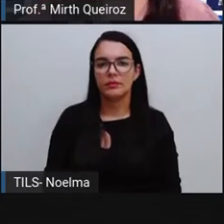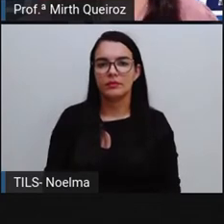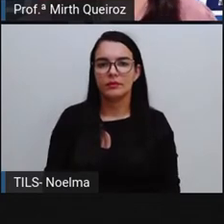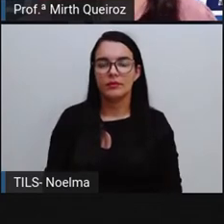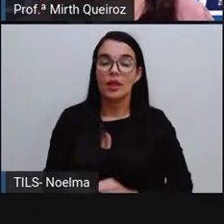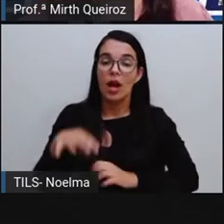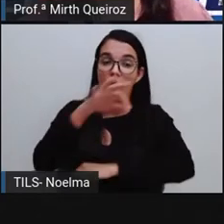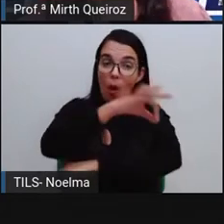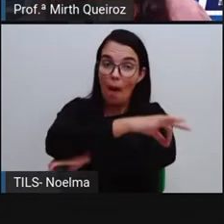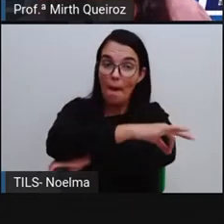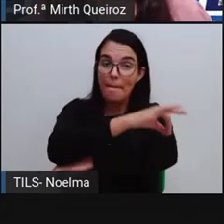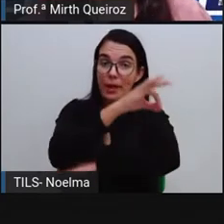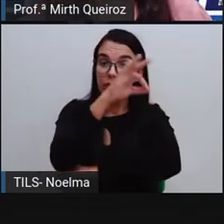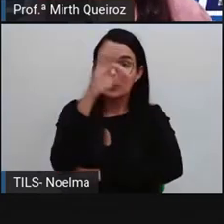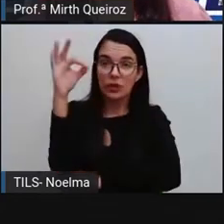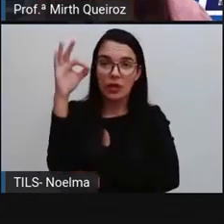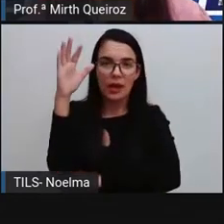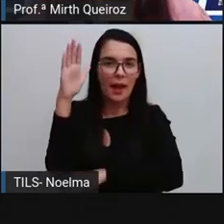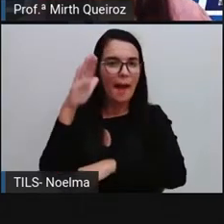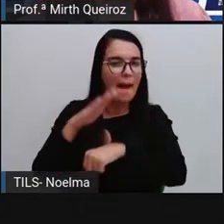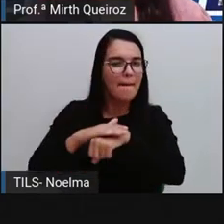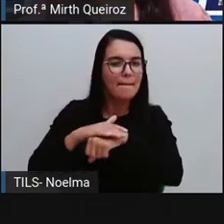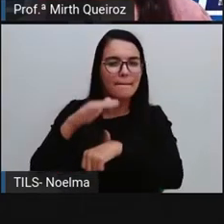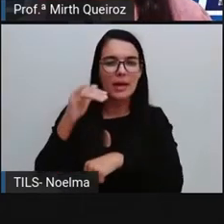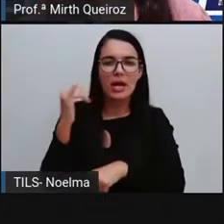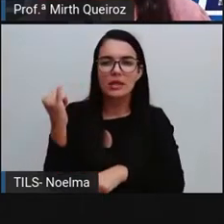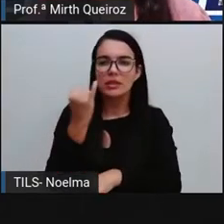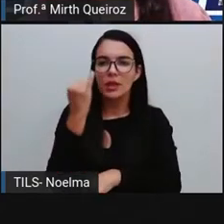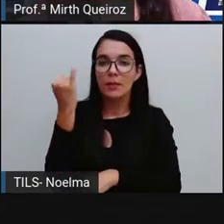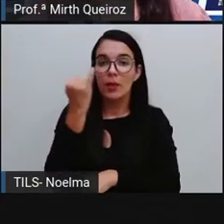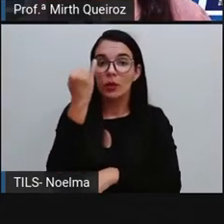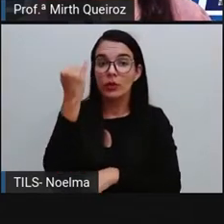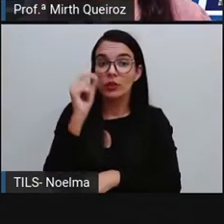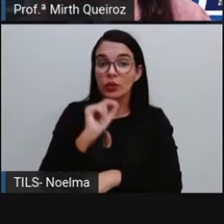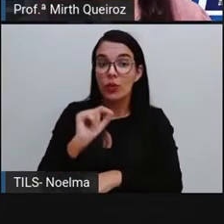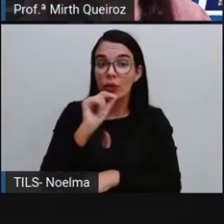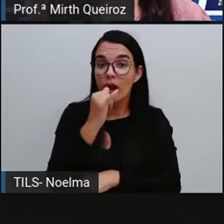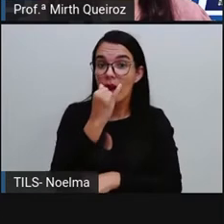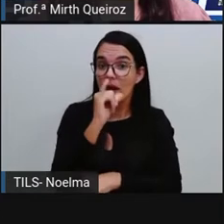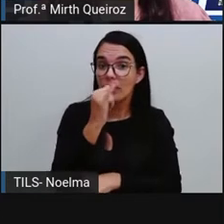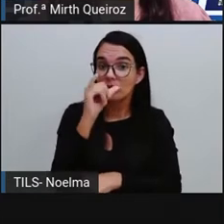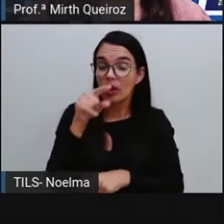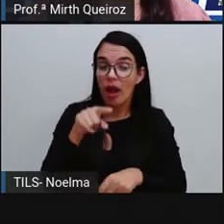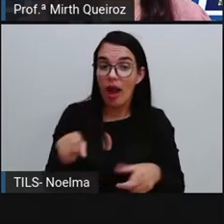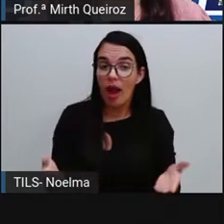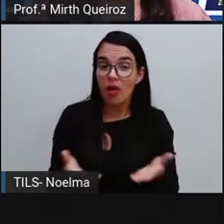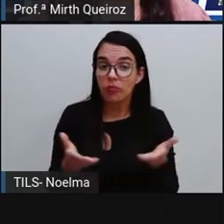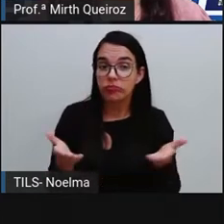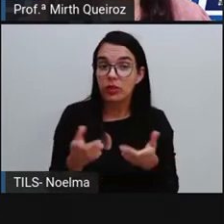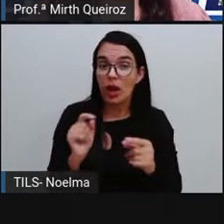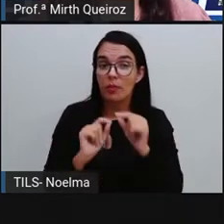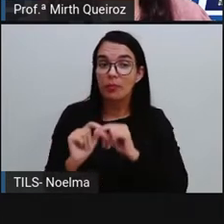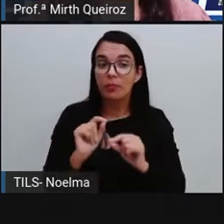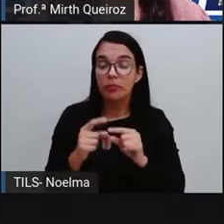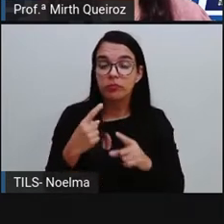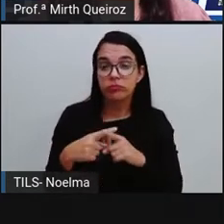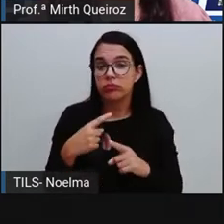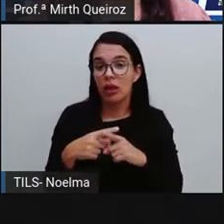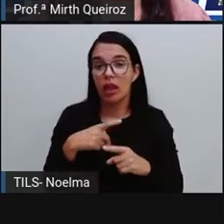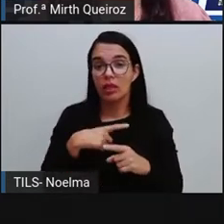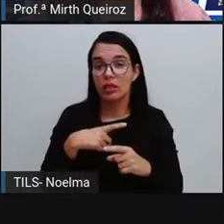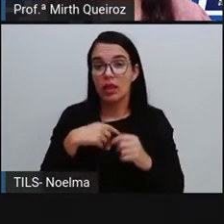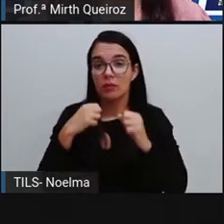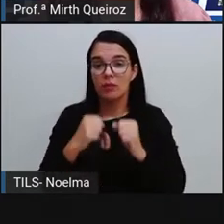O petróleo é a mais importante fonte de energia da atualidade, pois é através dele que se possibilita a